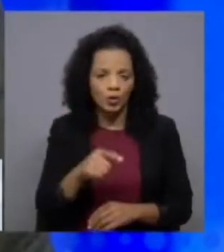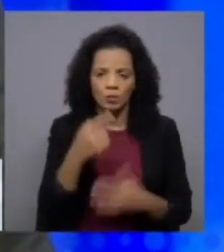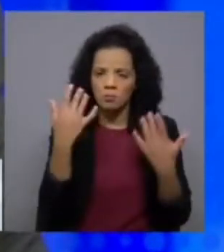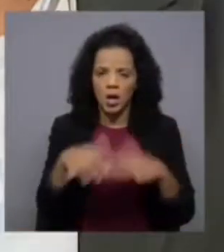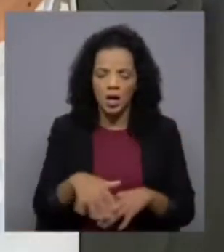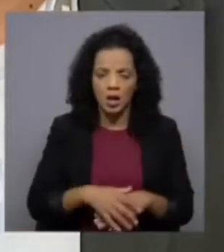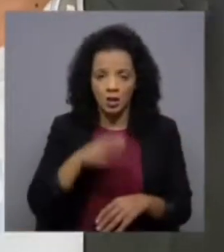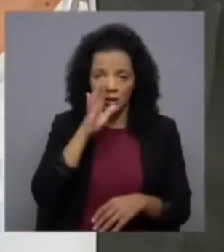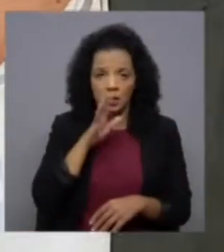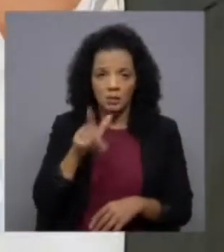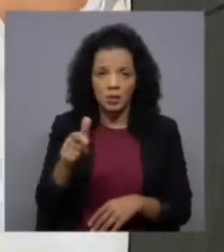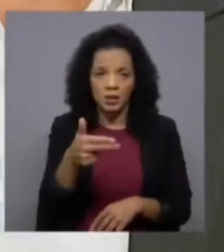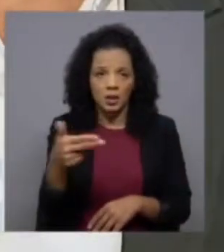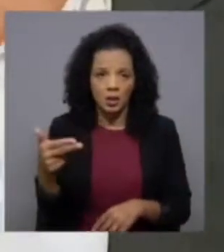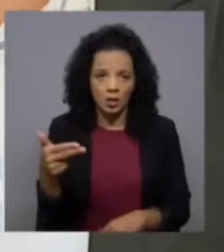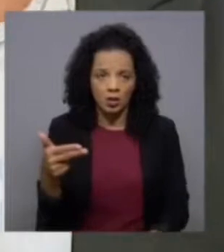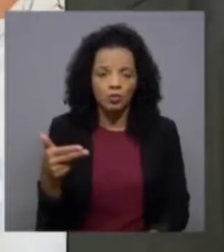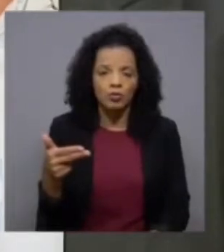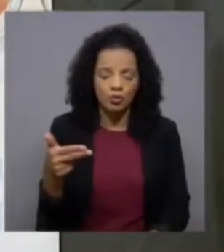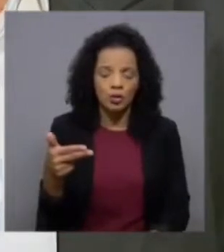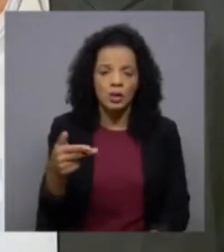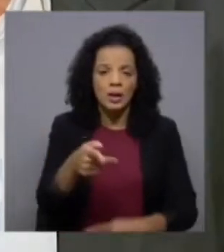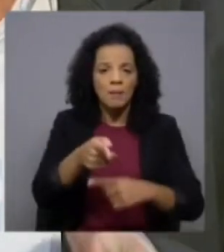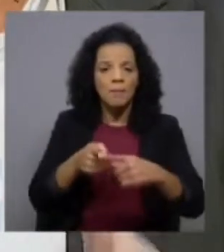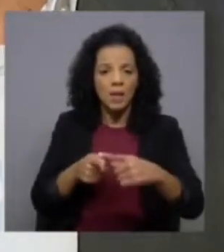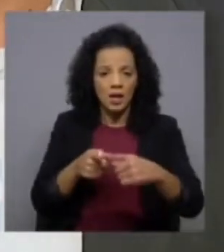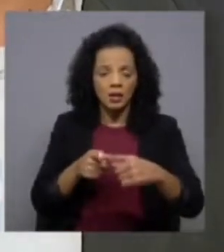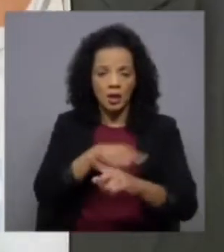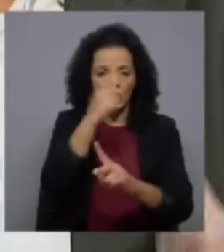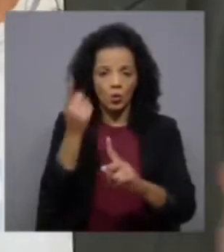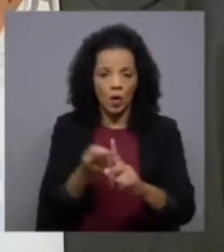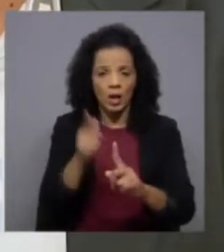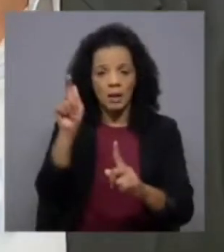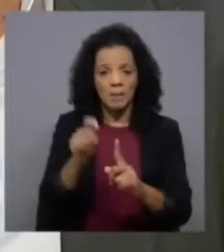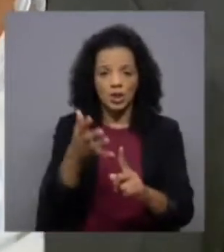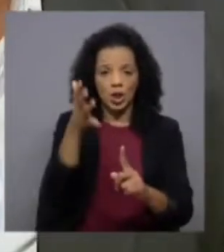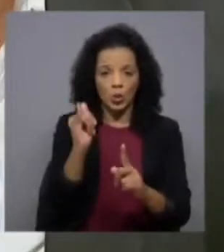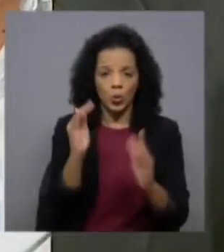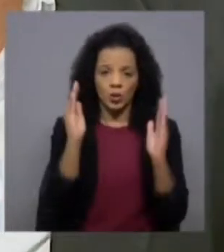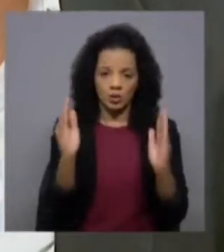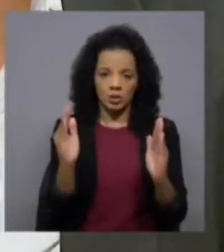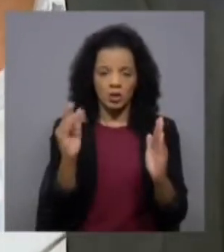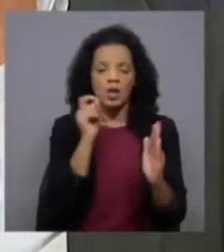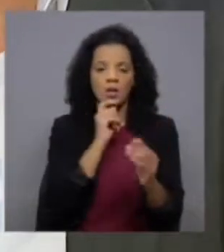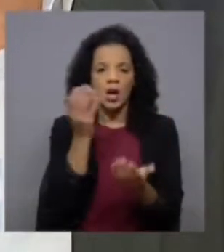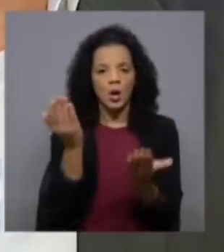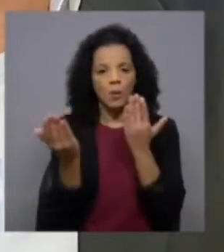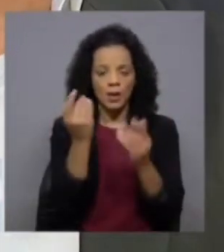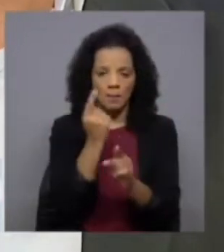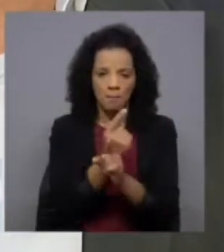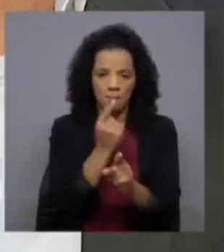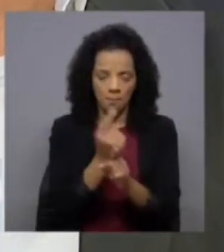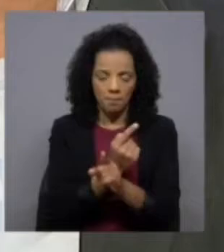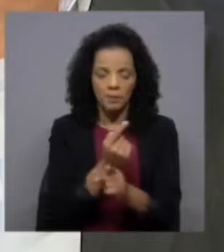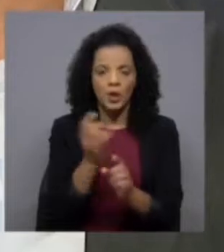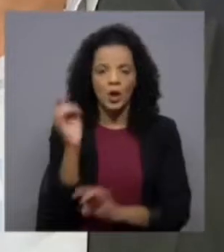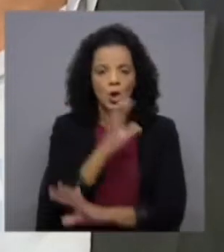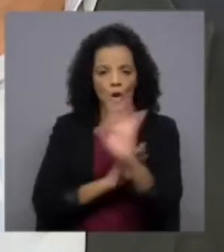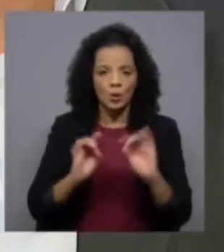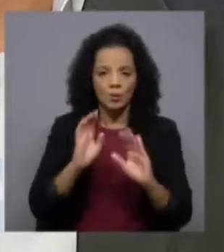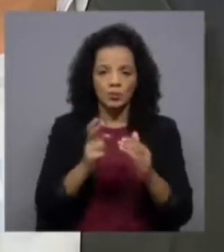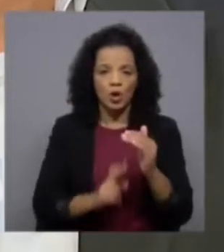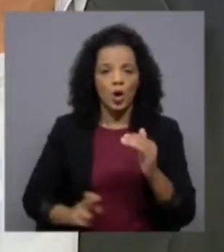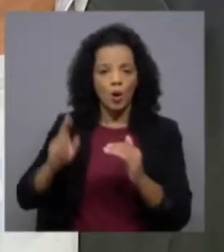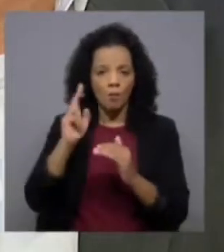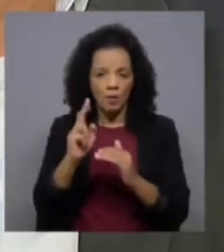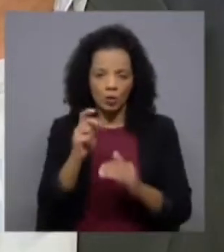chegarmos aos mil euros em média anual mensualizada, ou seja, 12 meses, para podermos comparar bem com os nossos parceiros europeus, precisamos de um aumento que,